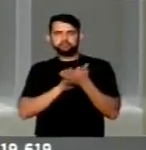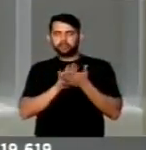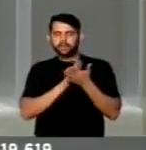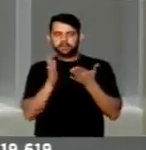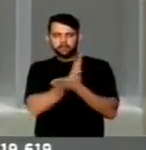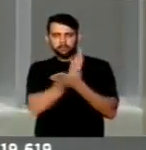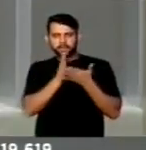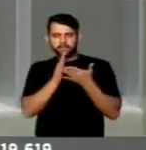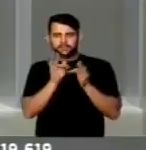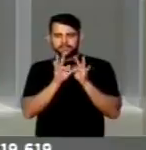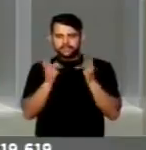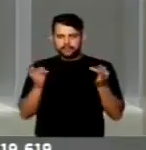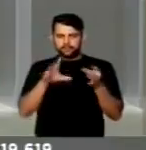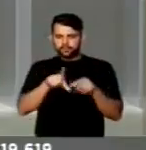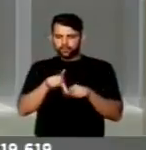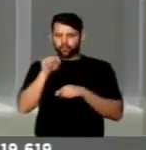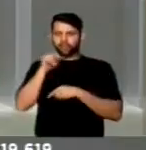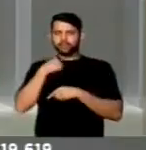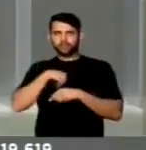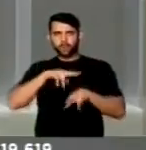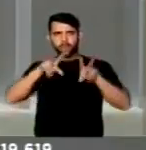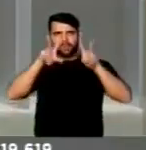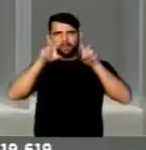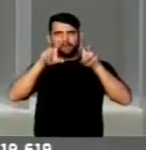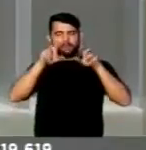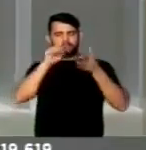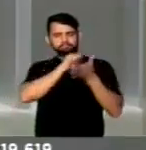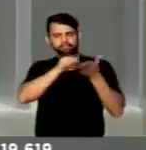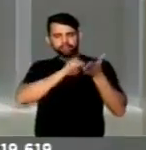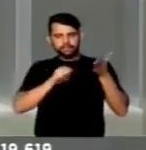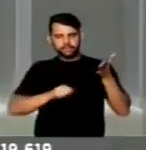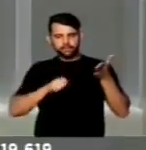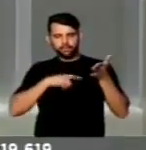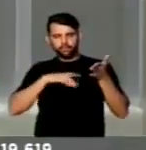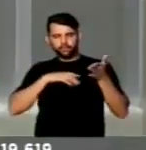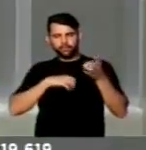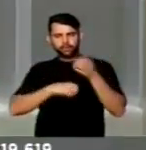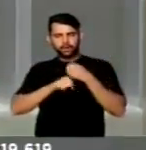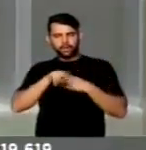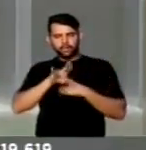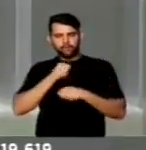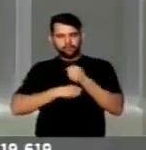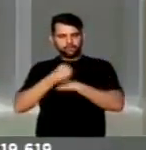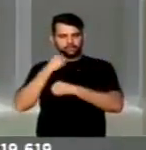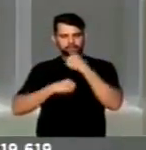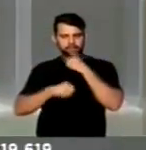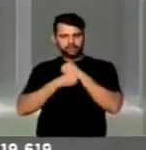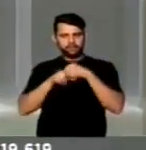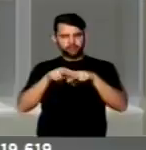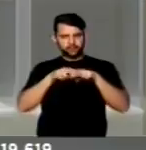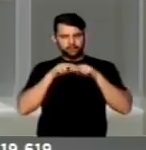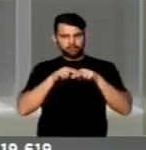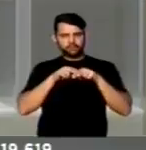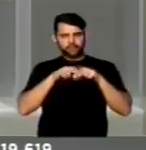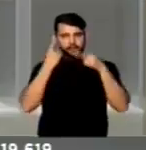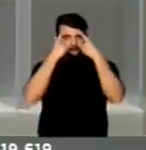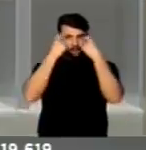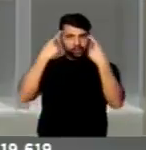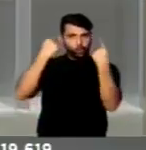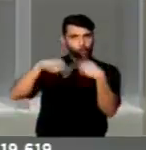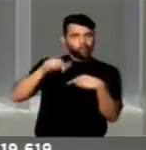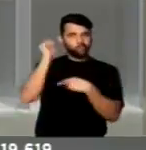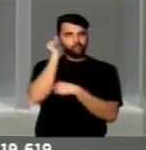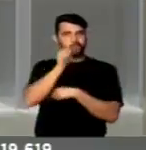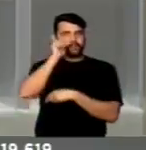mesmo a simples escolha de um tema para a redação do Enem no ano passado, no caso, a violência